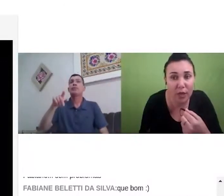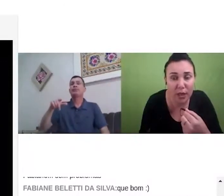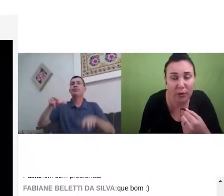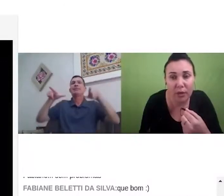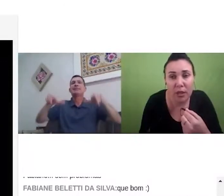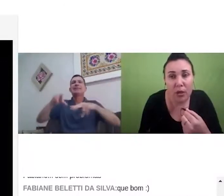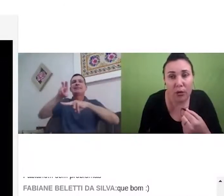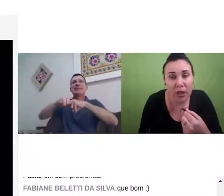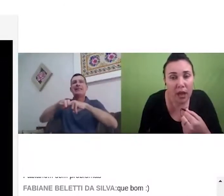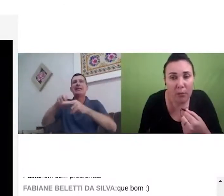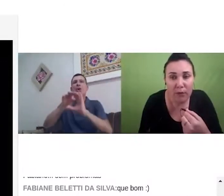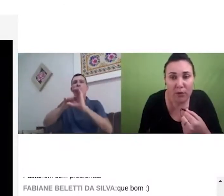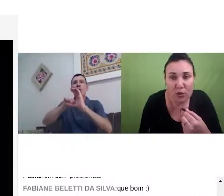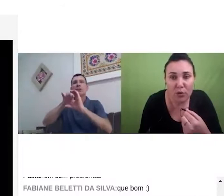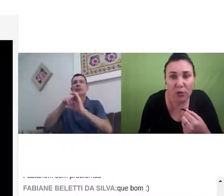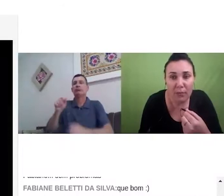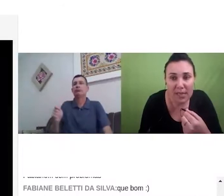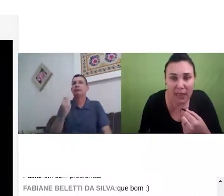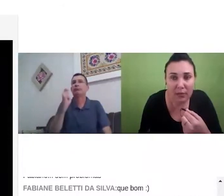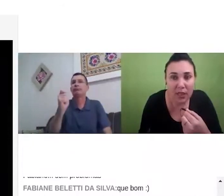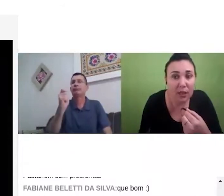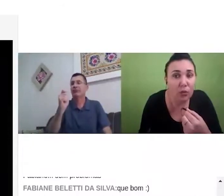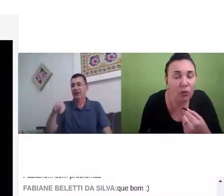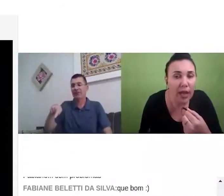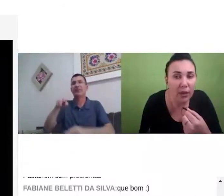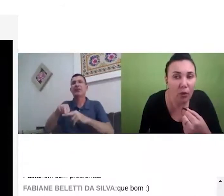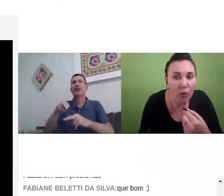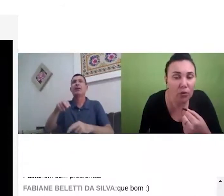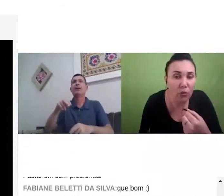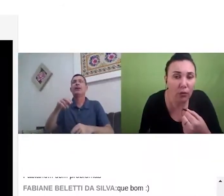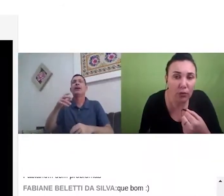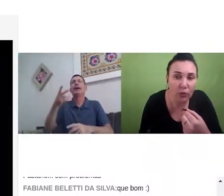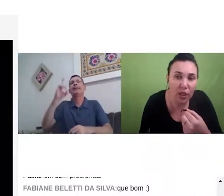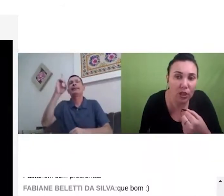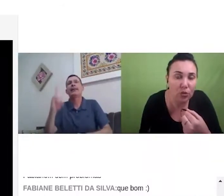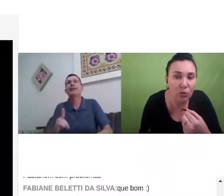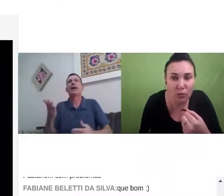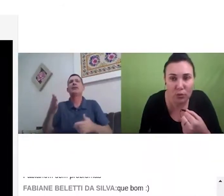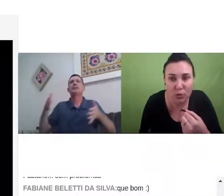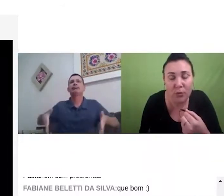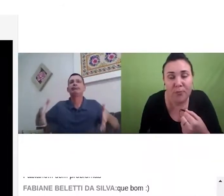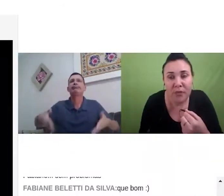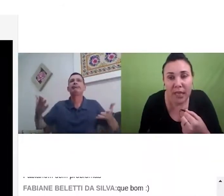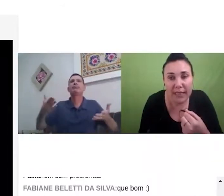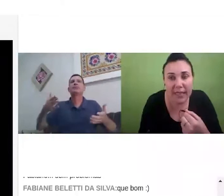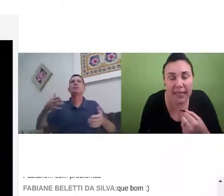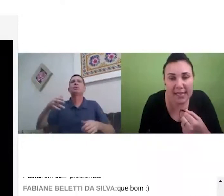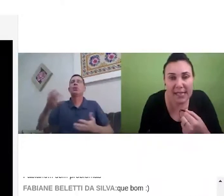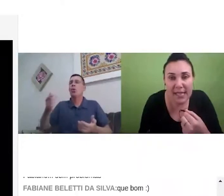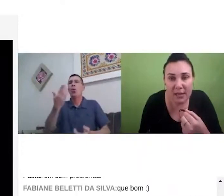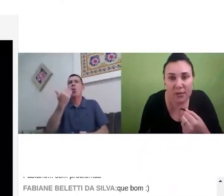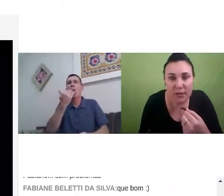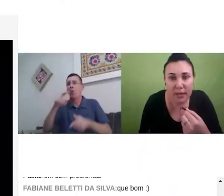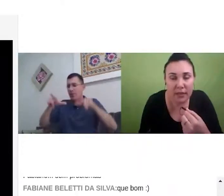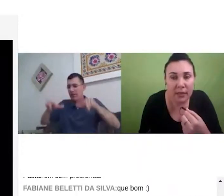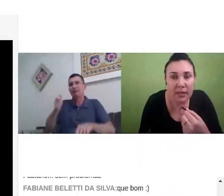vê que sou eu ou que é um professor surdo e acaba saindo, né, então, com o QR Code, o aluno ouvinte ou o aluno surdo, ele teria esse